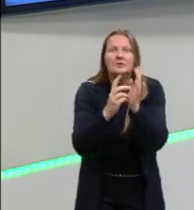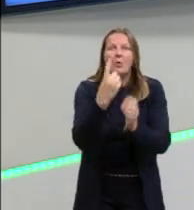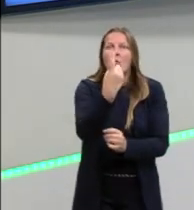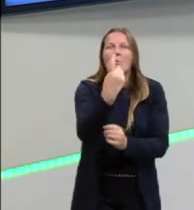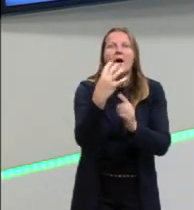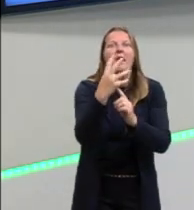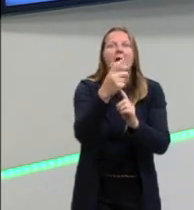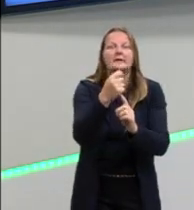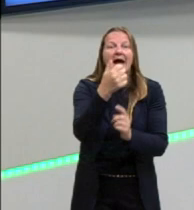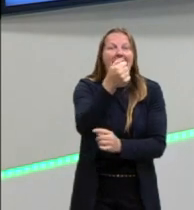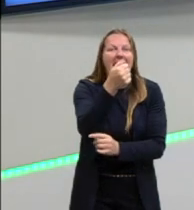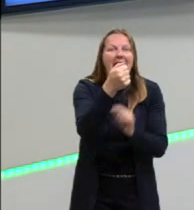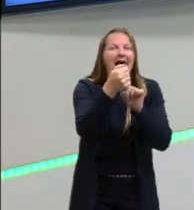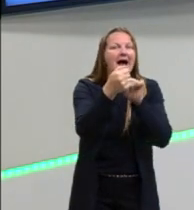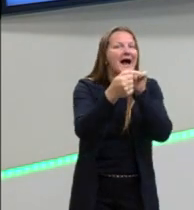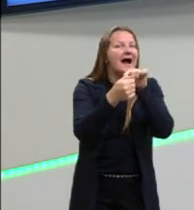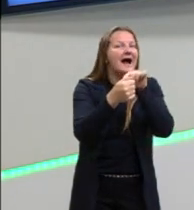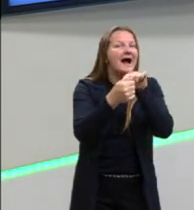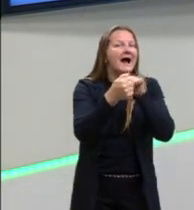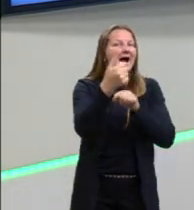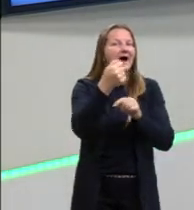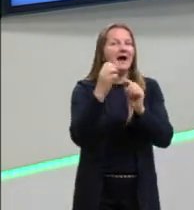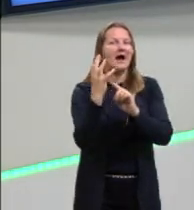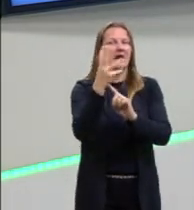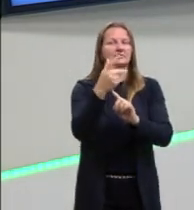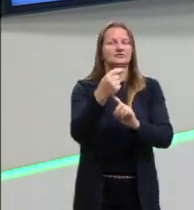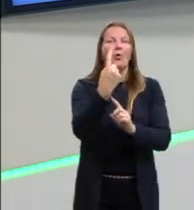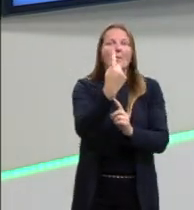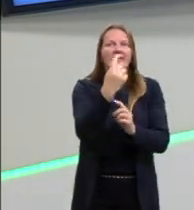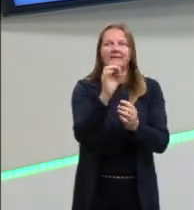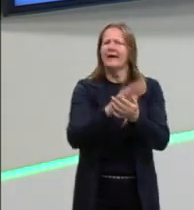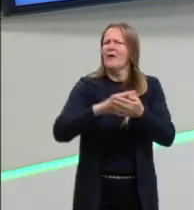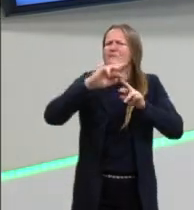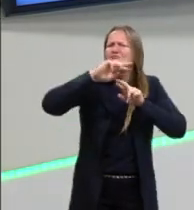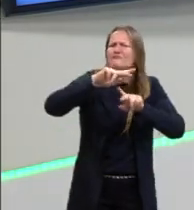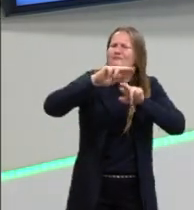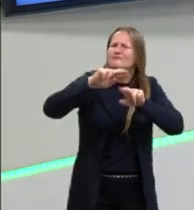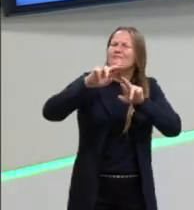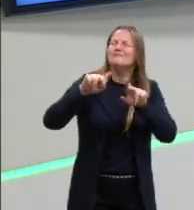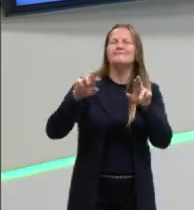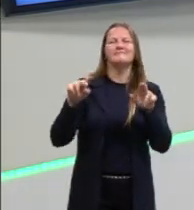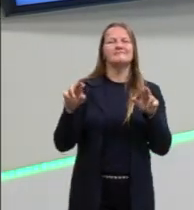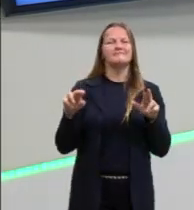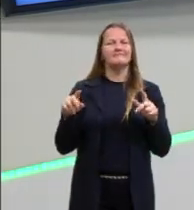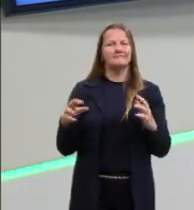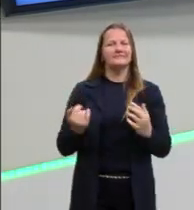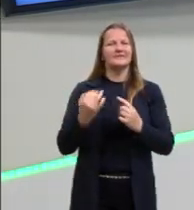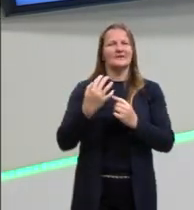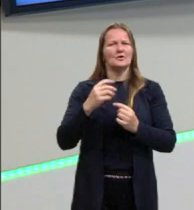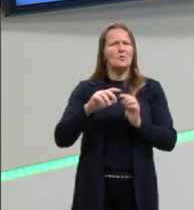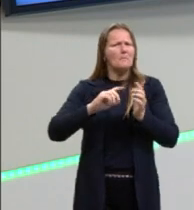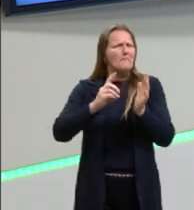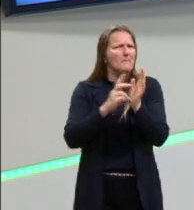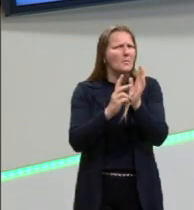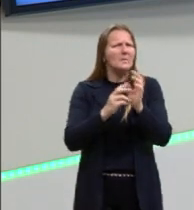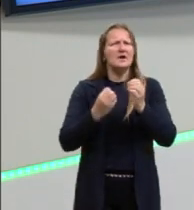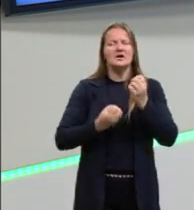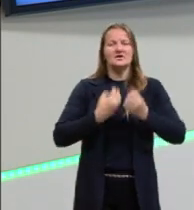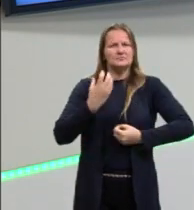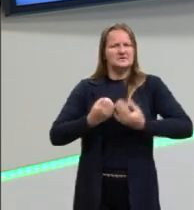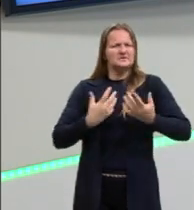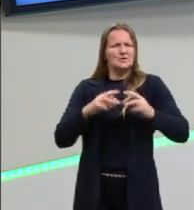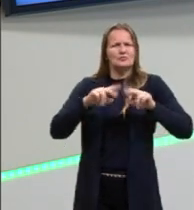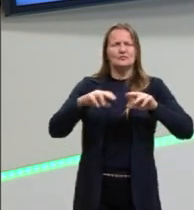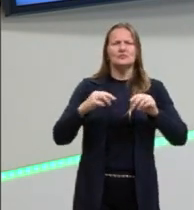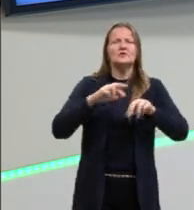arte indígena, a arte ameríndia, né? Porque nós temos uma diversidade tanto de expressão quanto de